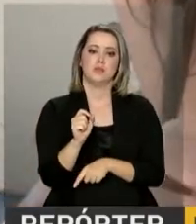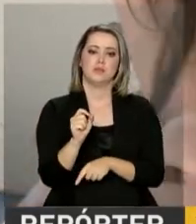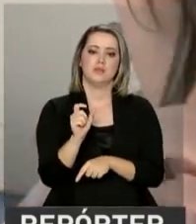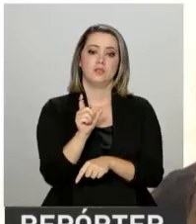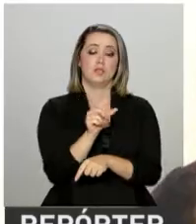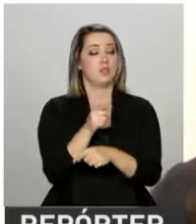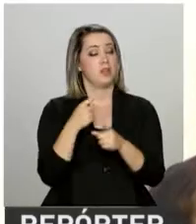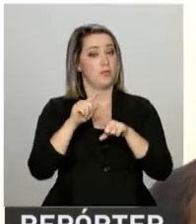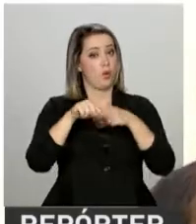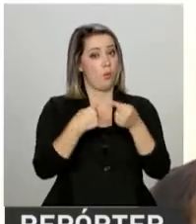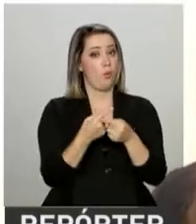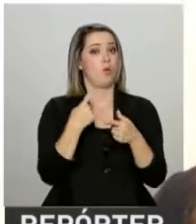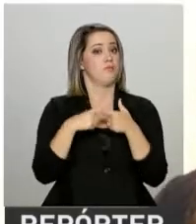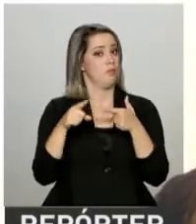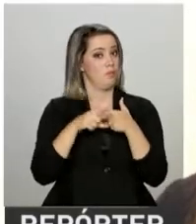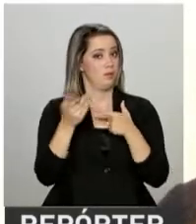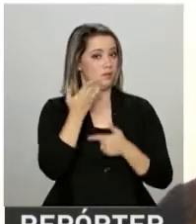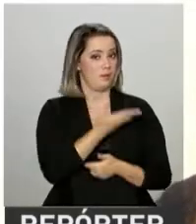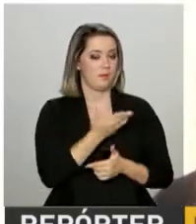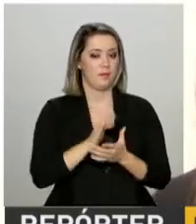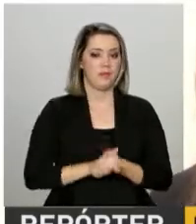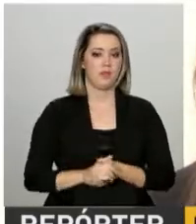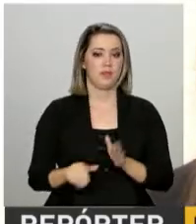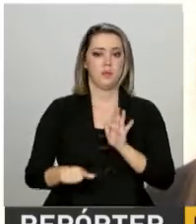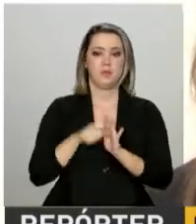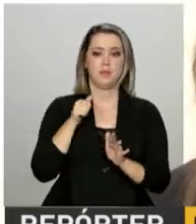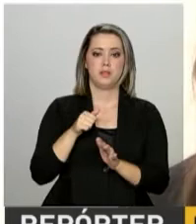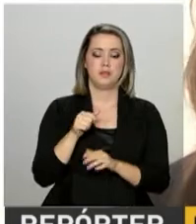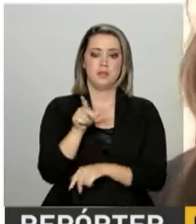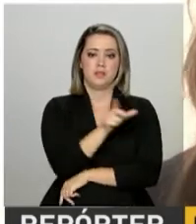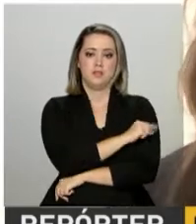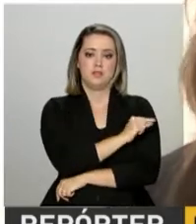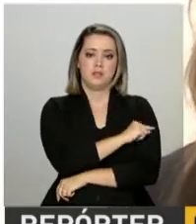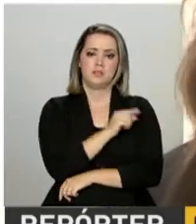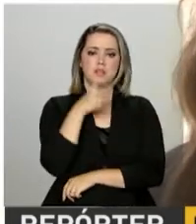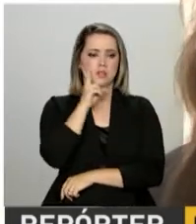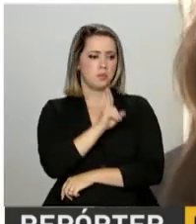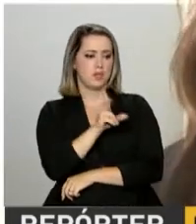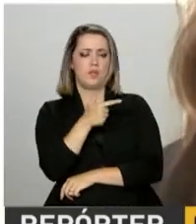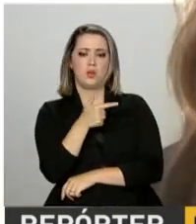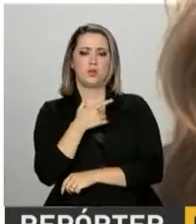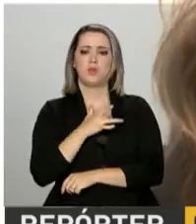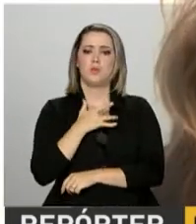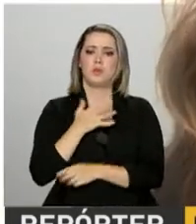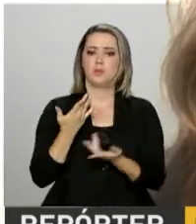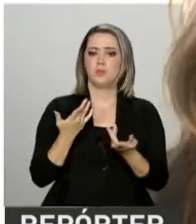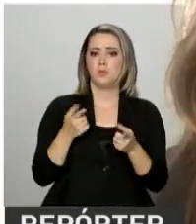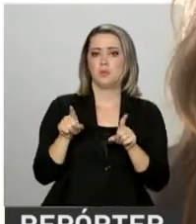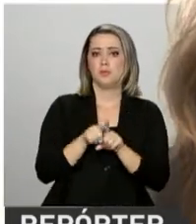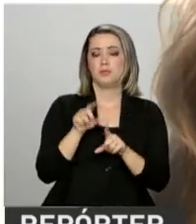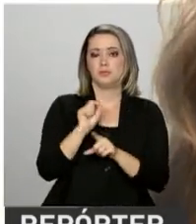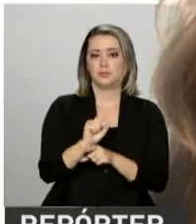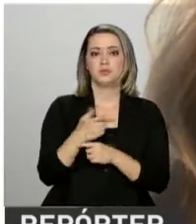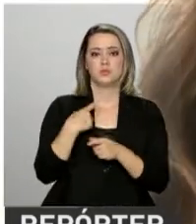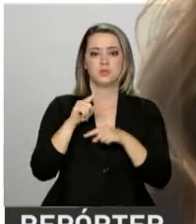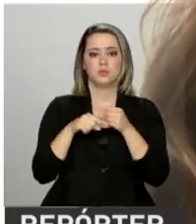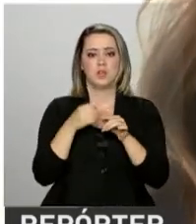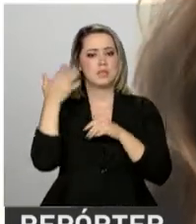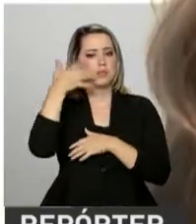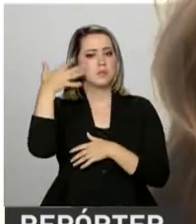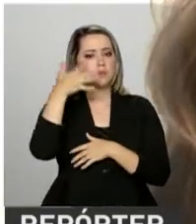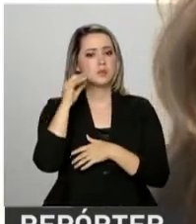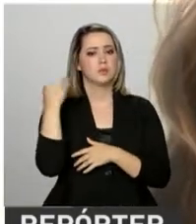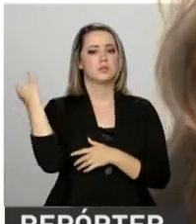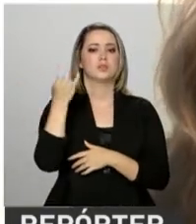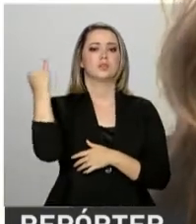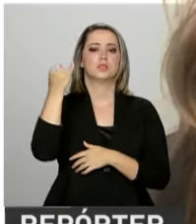sono. A gente faz primeiro a vacinação dela para ele ver que não tem muito problema e depois a gente tenta convencer ele. Vai sempre explicando